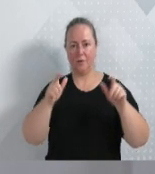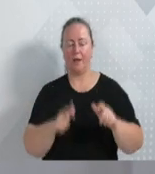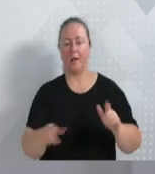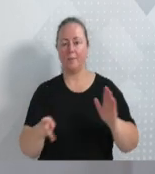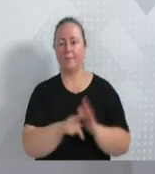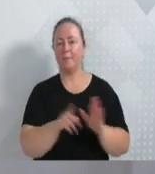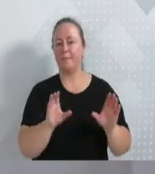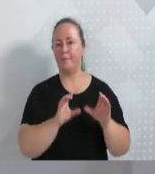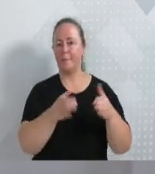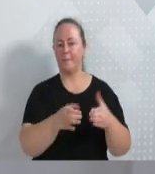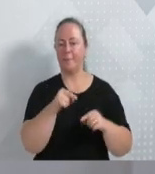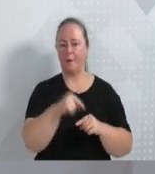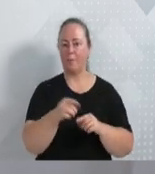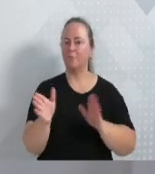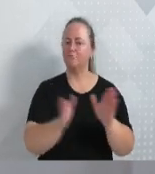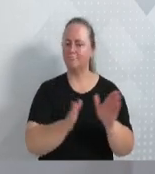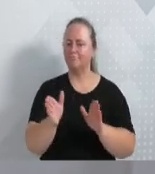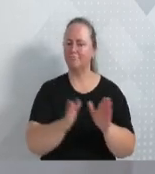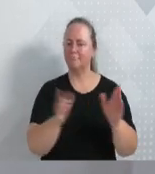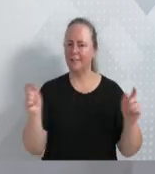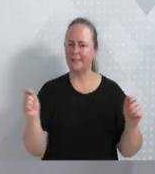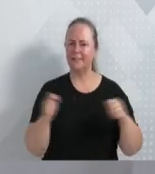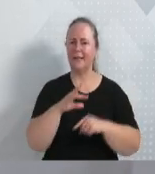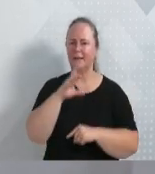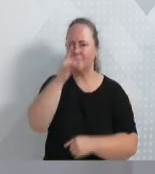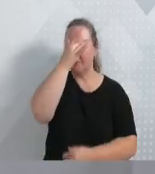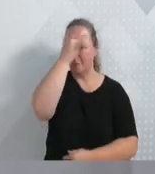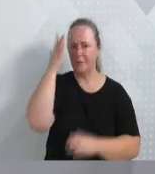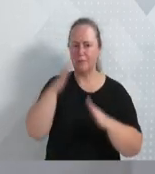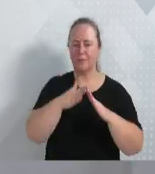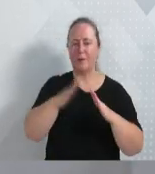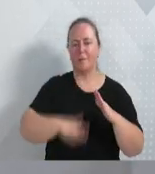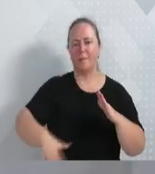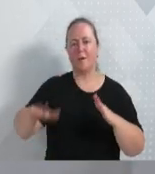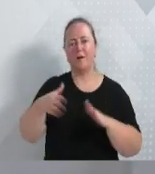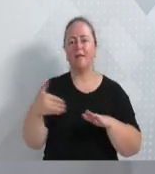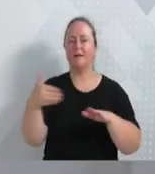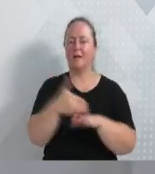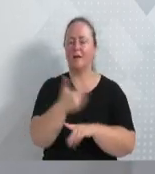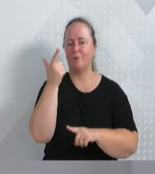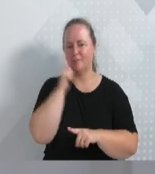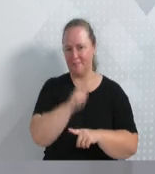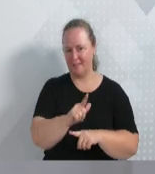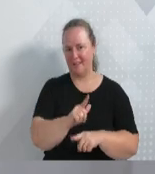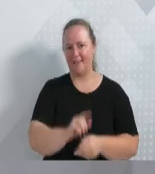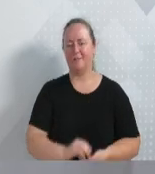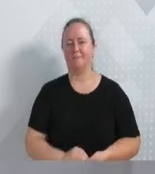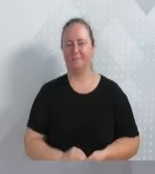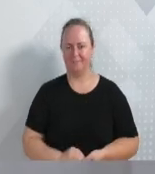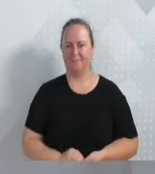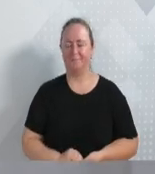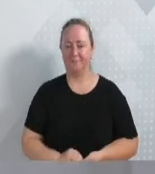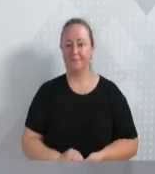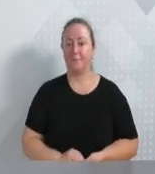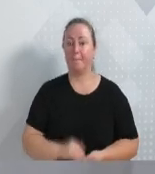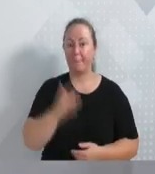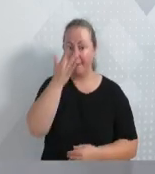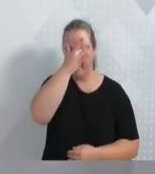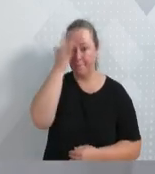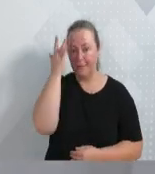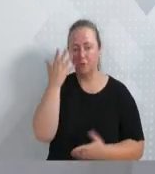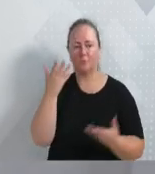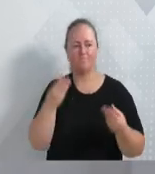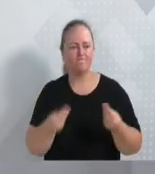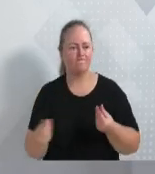comunidade, acessível a todos que residem ali naquela região. Ou seja, o cidadão que possui dificuldade de